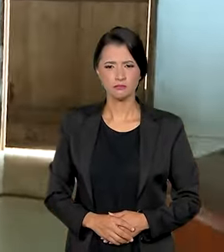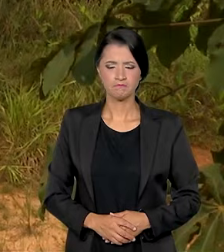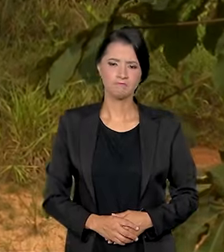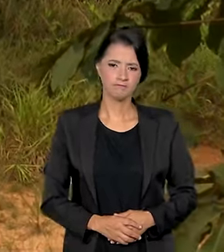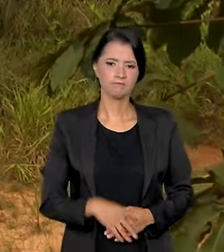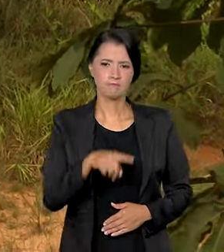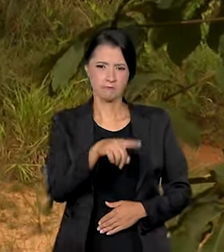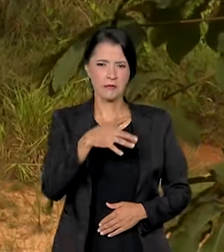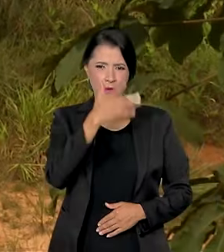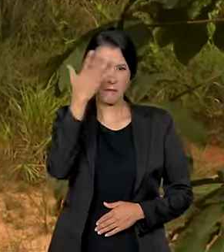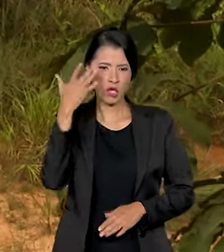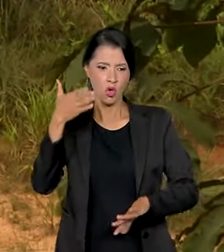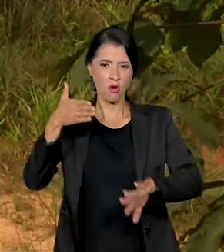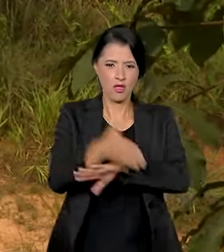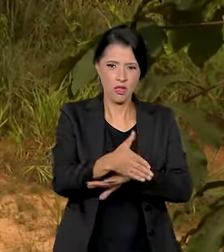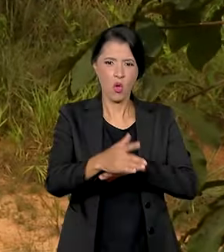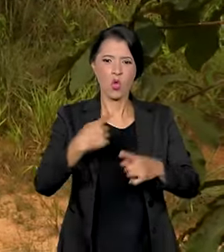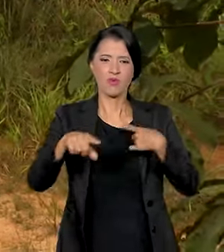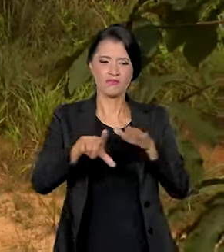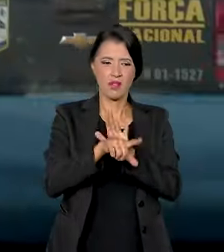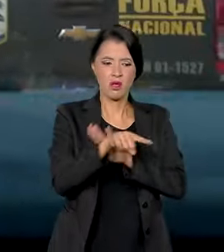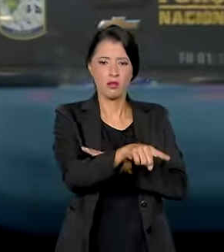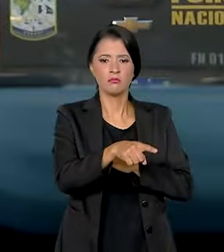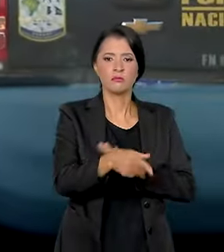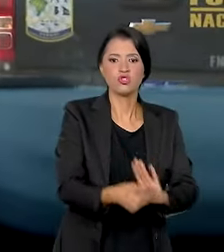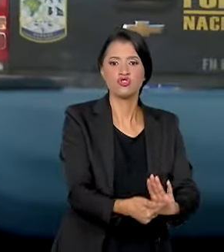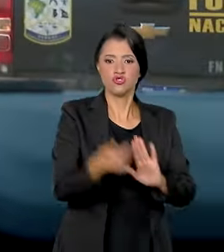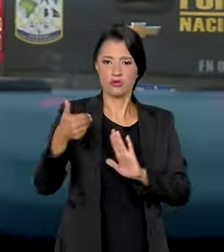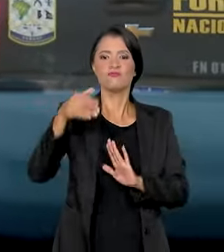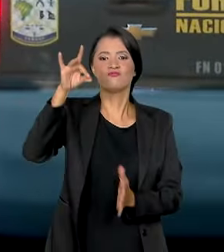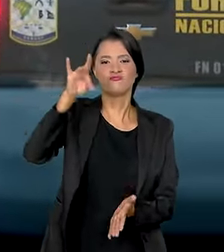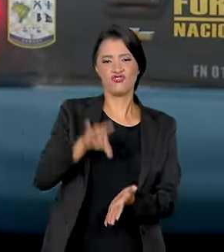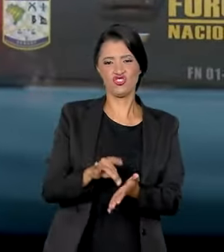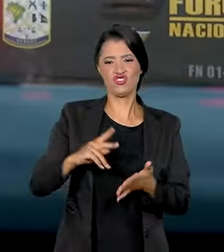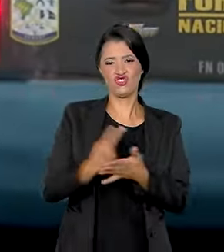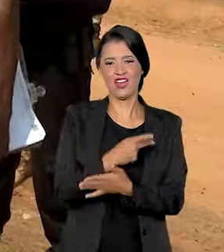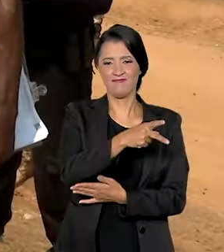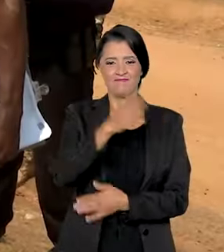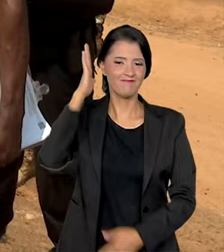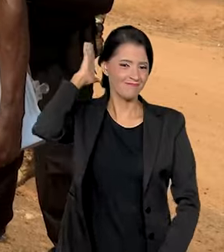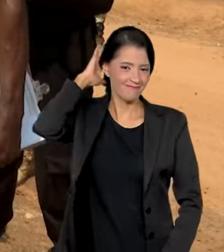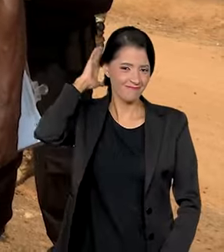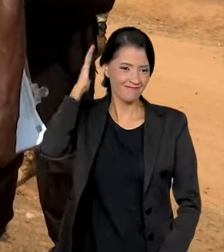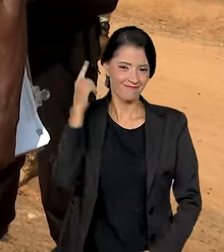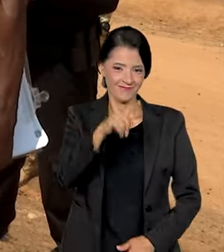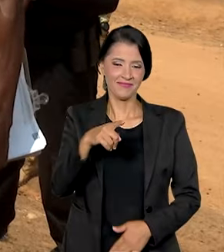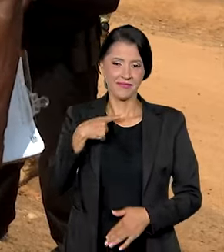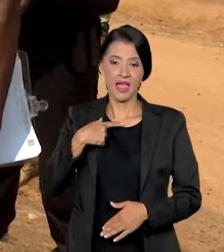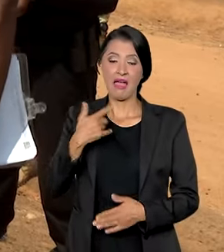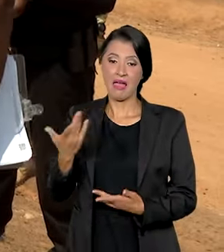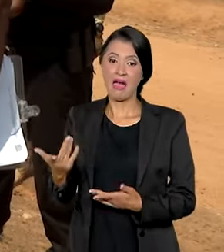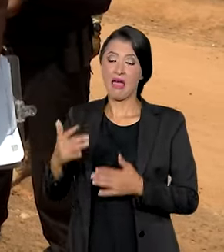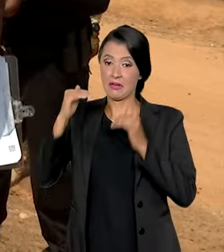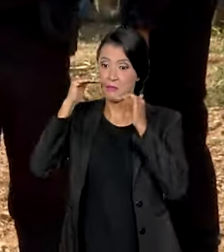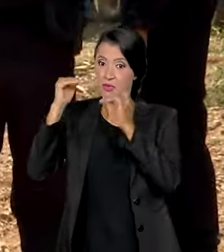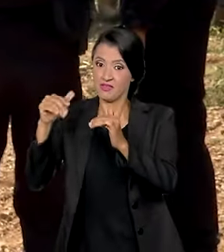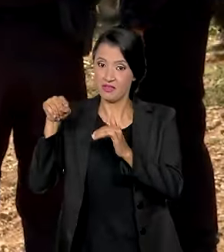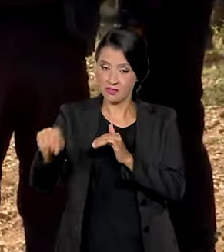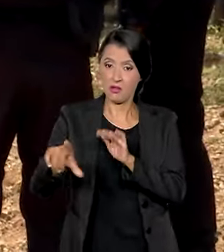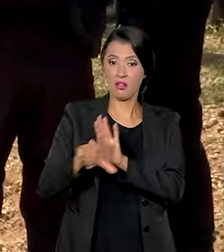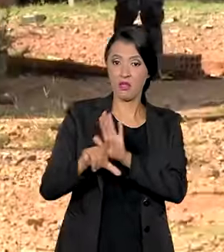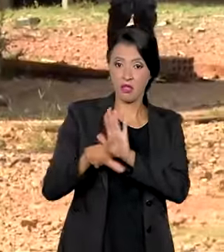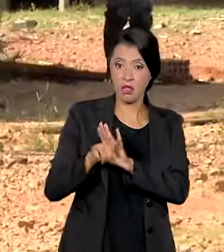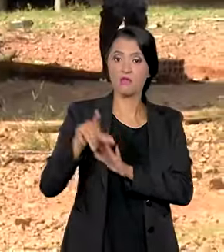A retirada de ocupantes ilegais já é realidade no Pará. Em cumprimento a uma decisão